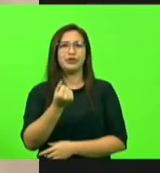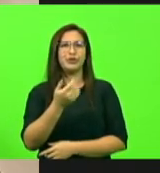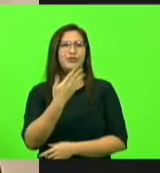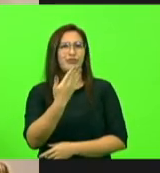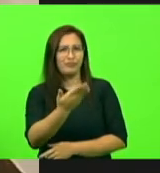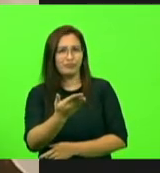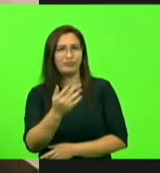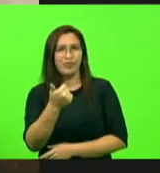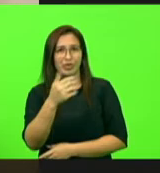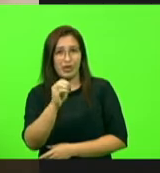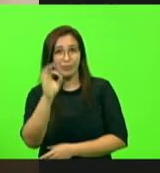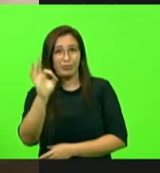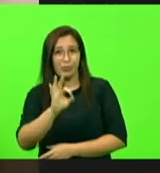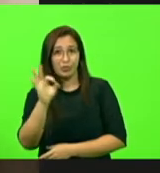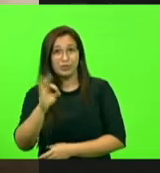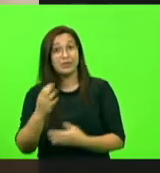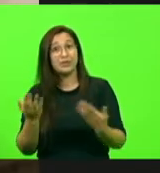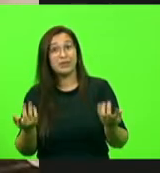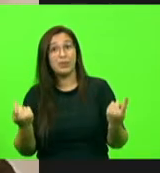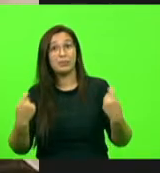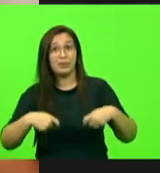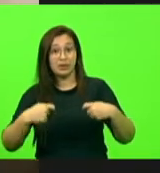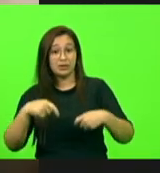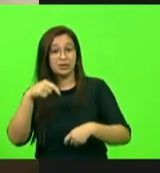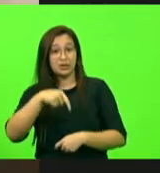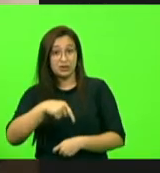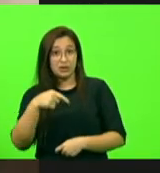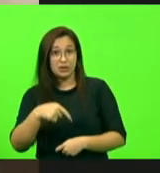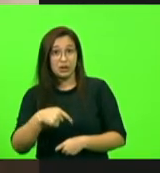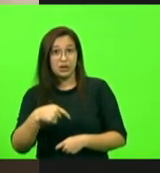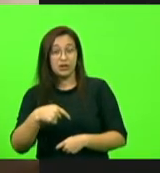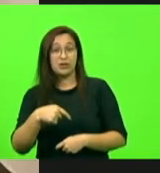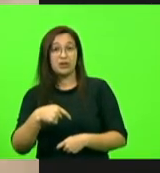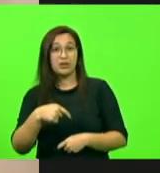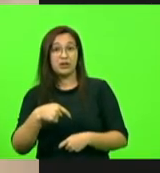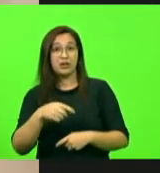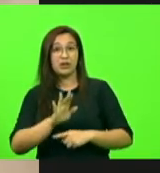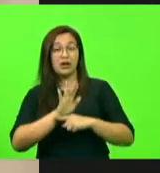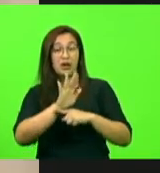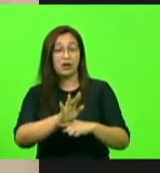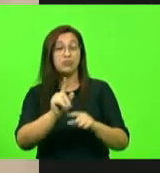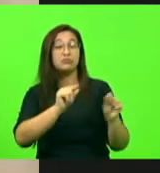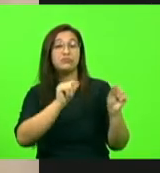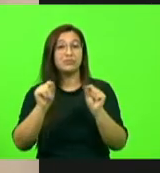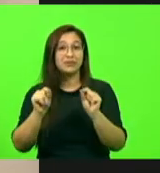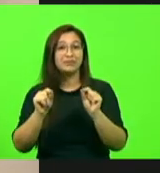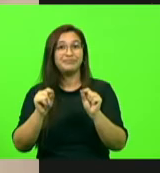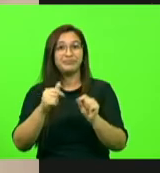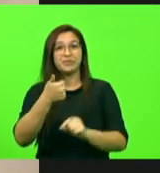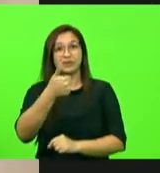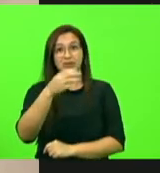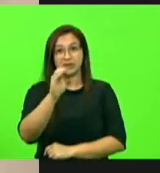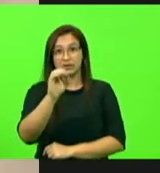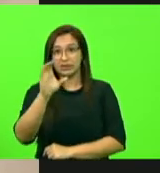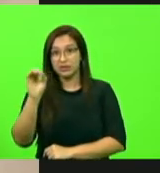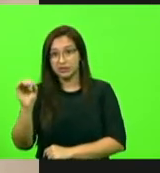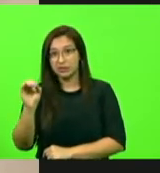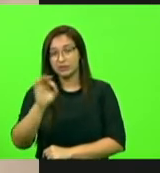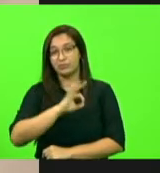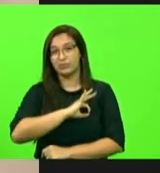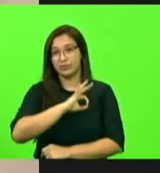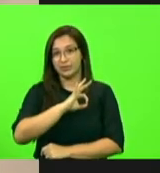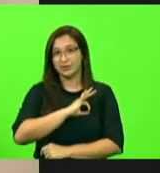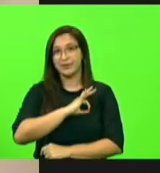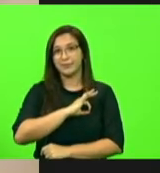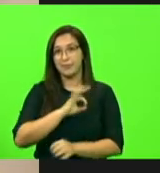fazendo, pelo menos, me apareça aqui em Joinville, pelo menos com os 100 policiais, quando terminar essa